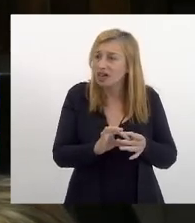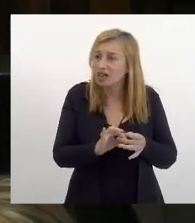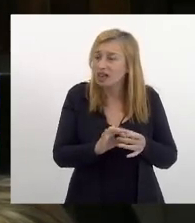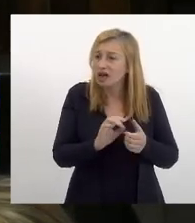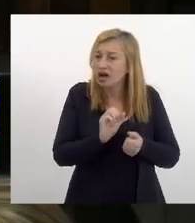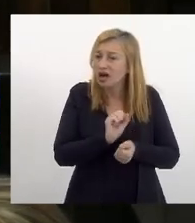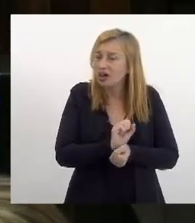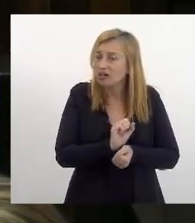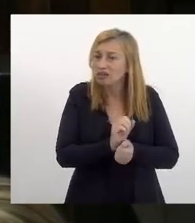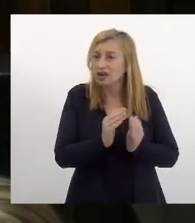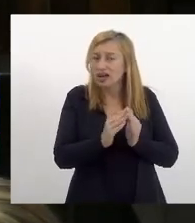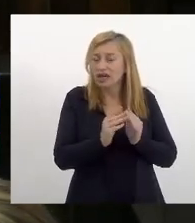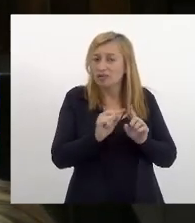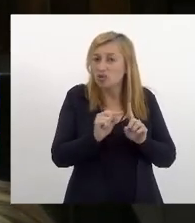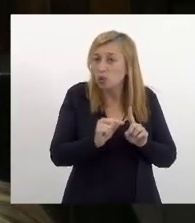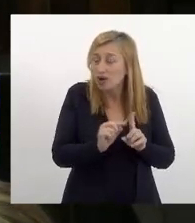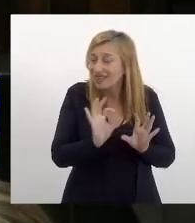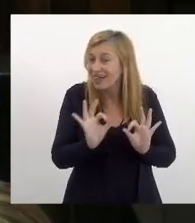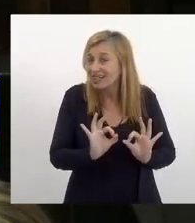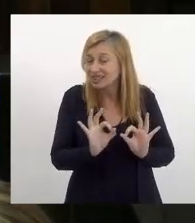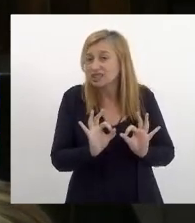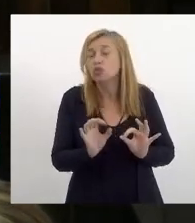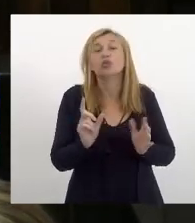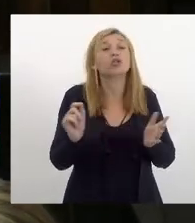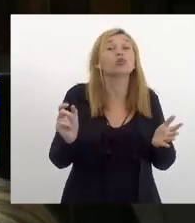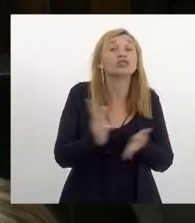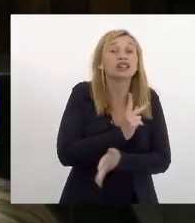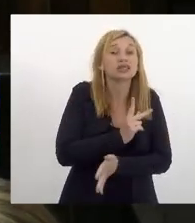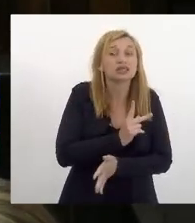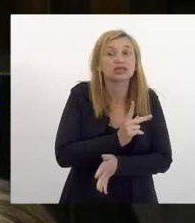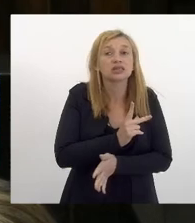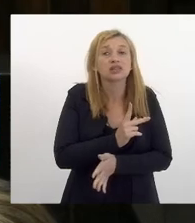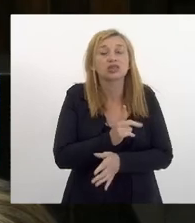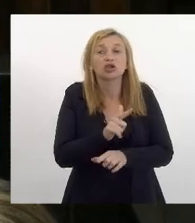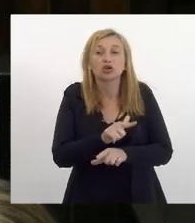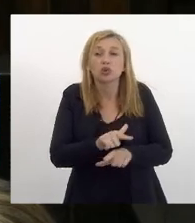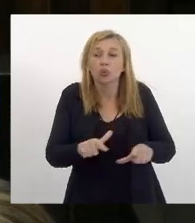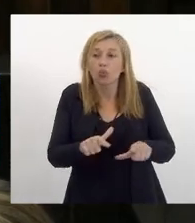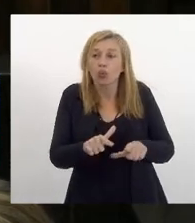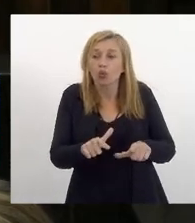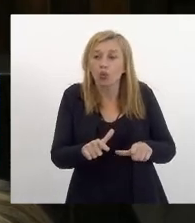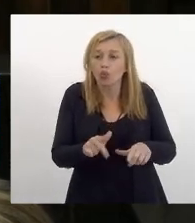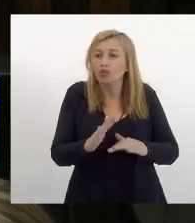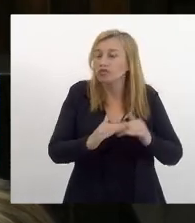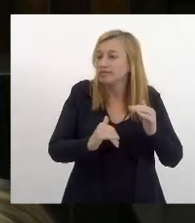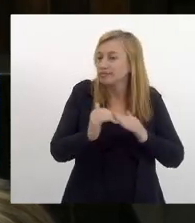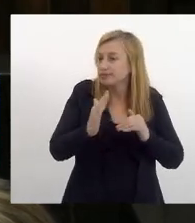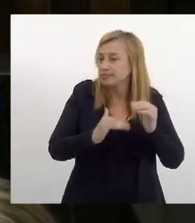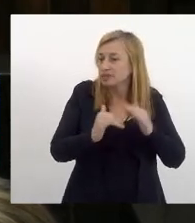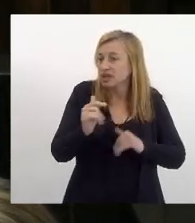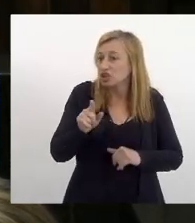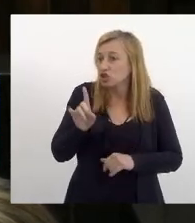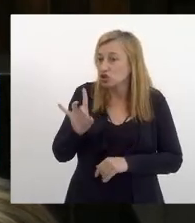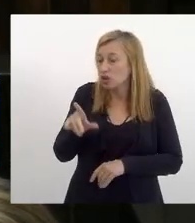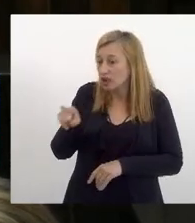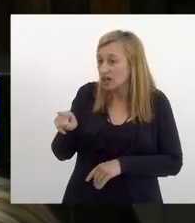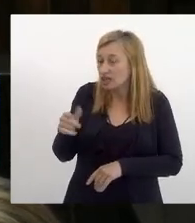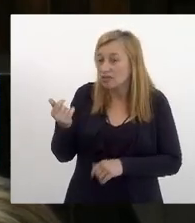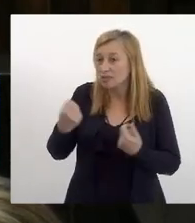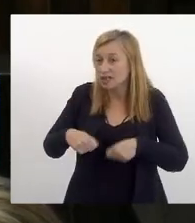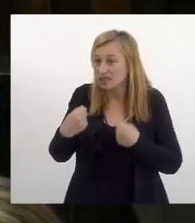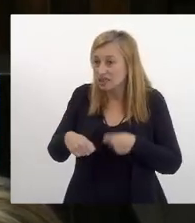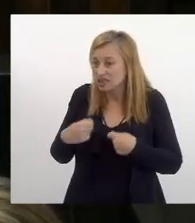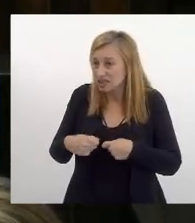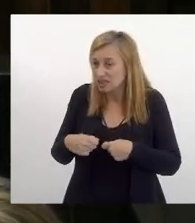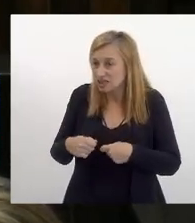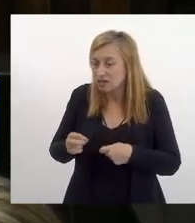e aí também com o valor da defasagem o acontece você tem uma fuga de cérebros vão ficando aqueles que precisam muito que não estão conseguindo fazer